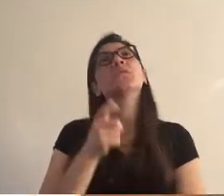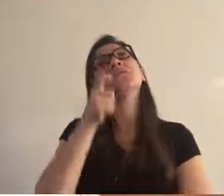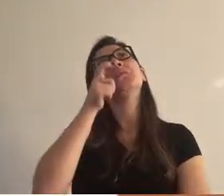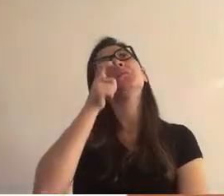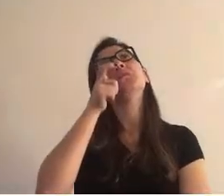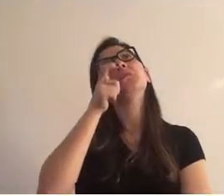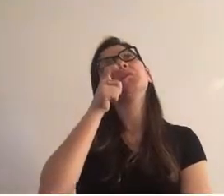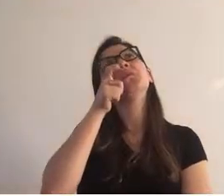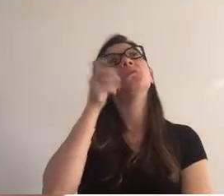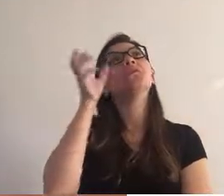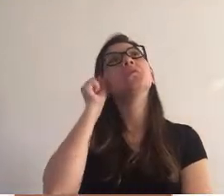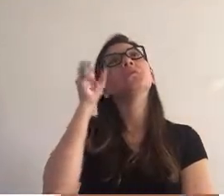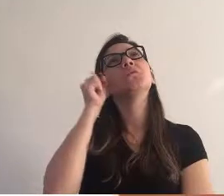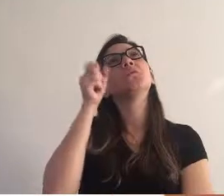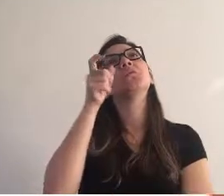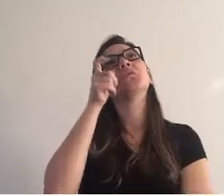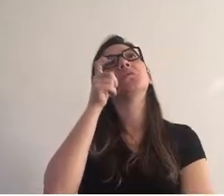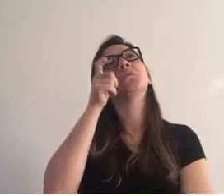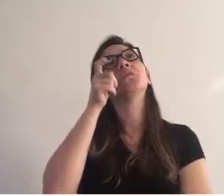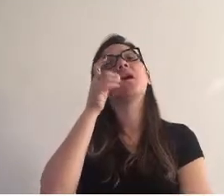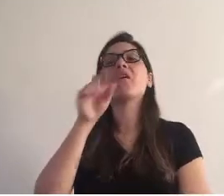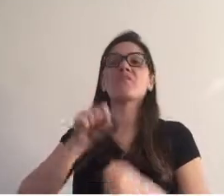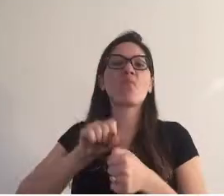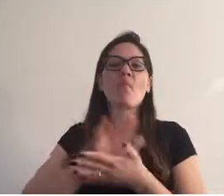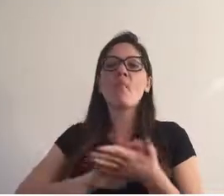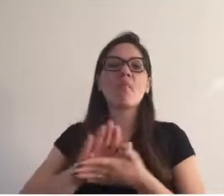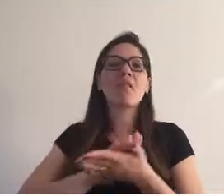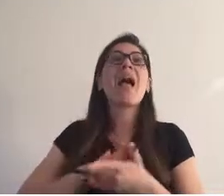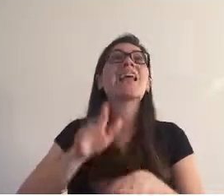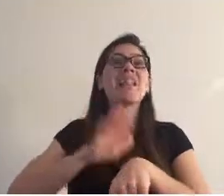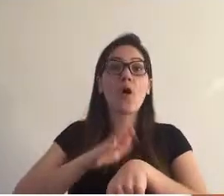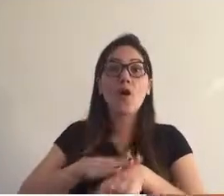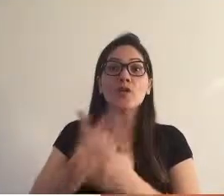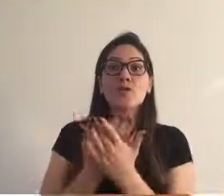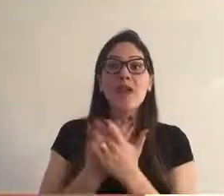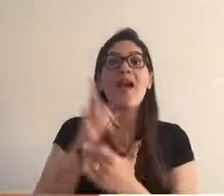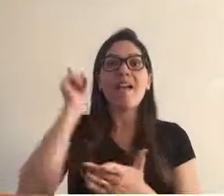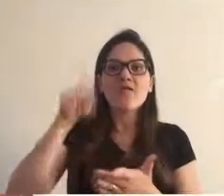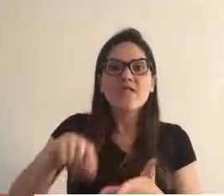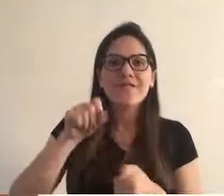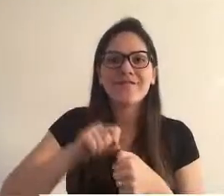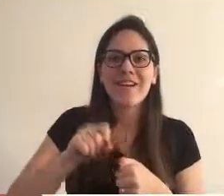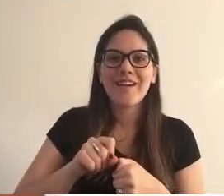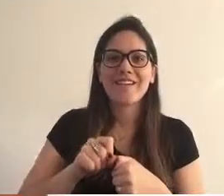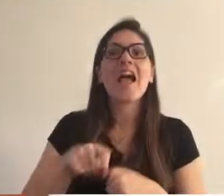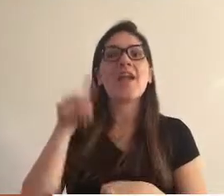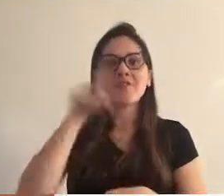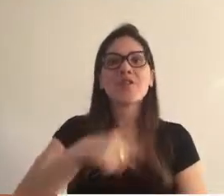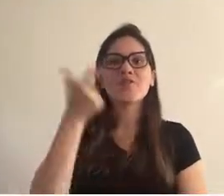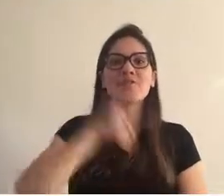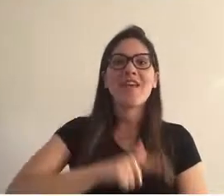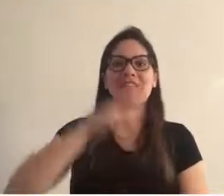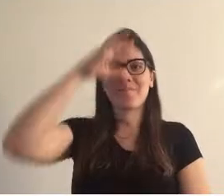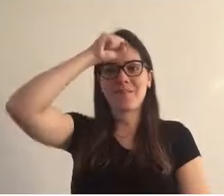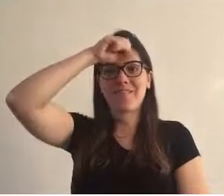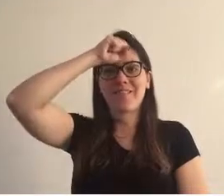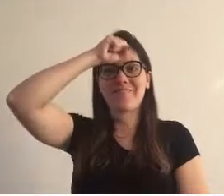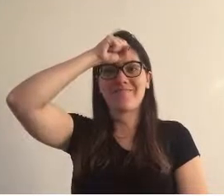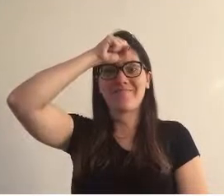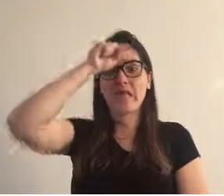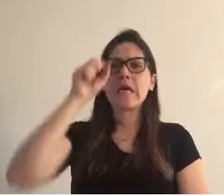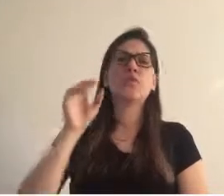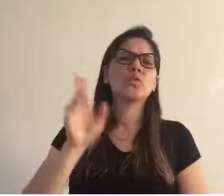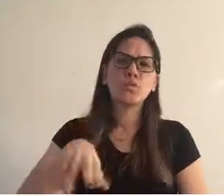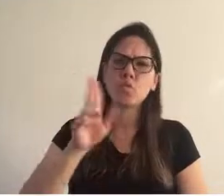e ver. Pouco faz. O período de estudos é o momento de fazer. É aqui que se aprende. Lembre-se, se faço,